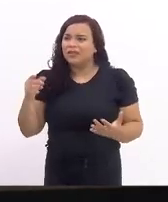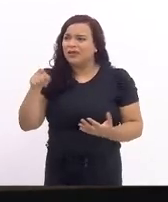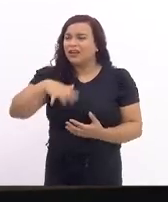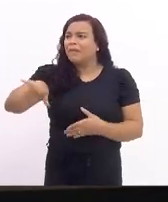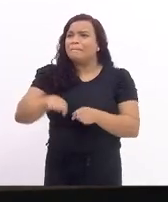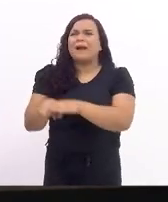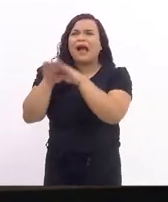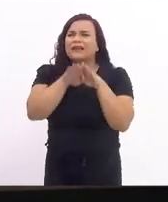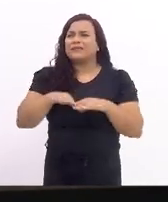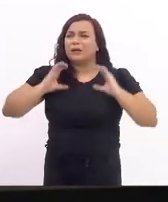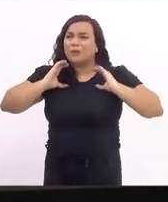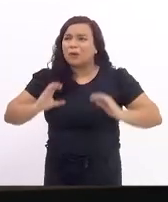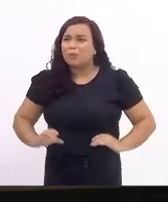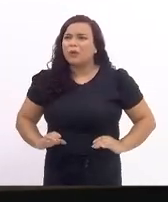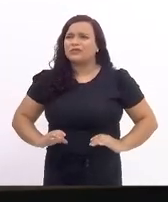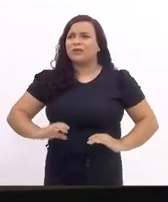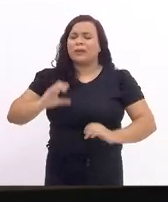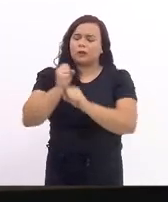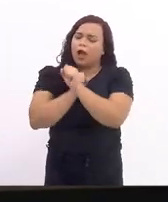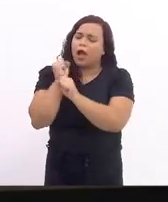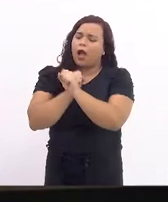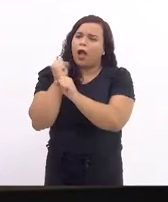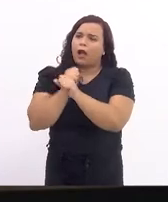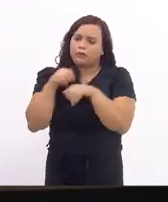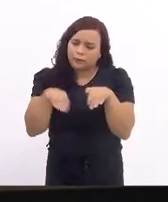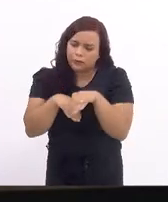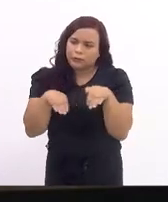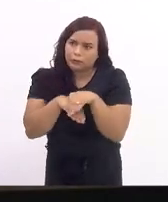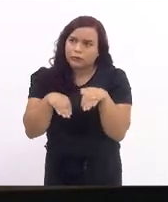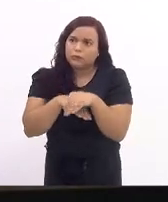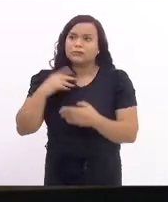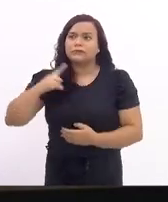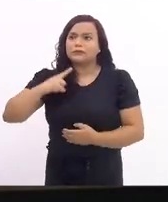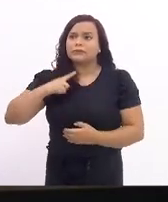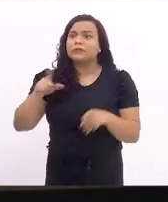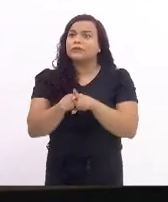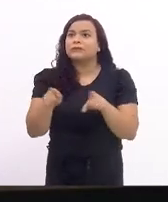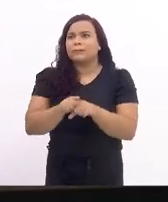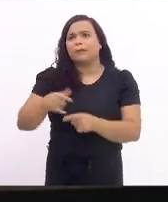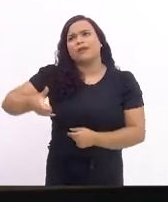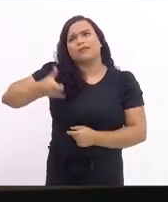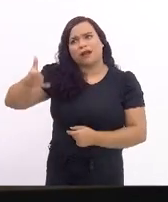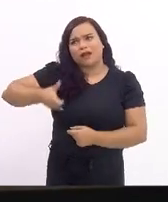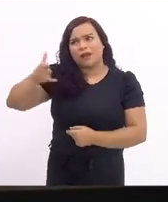todos fomos submetidos durante tantos anos e que tinha até, sobretudo, pela idade